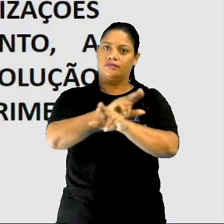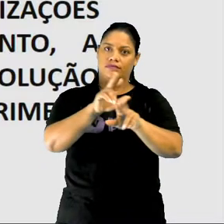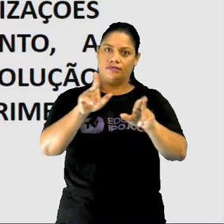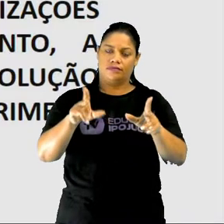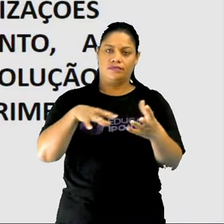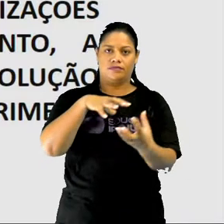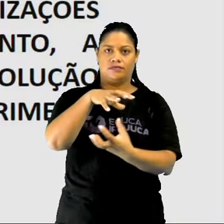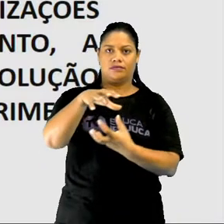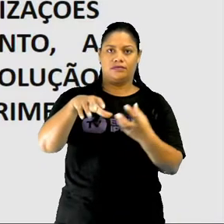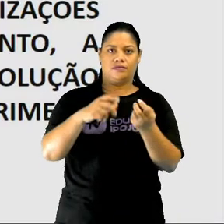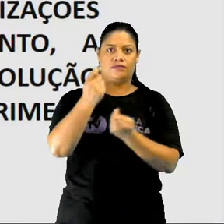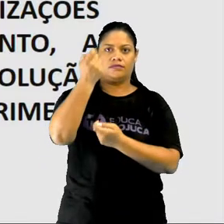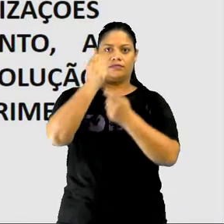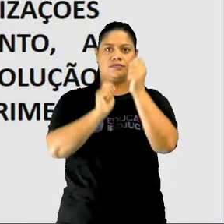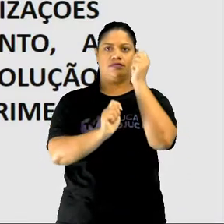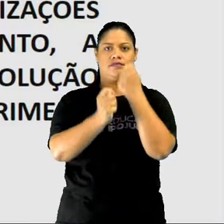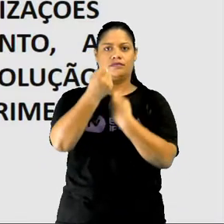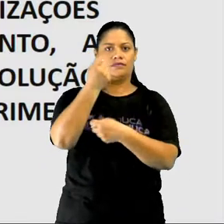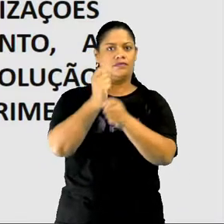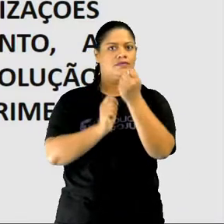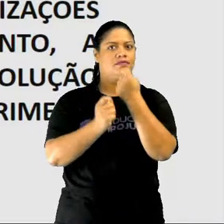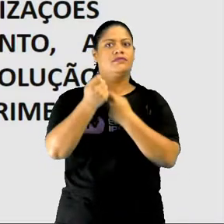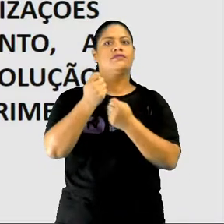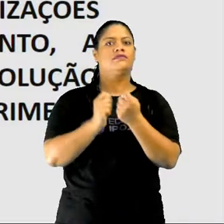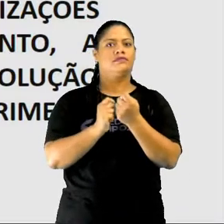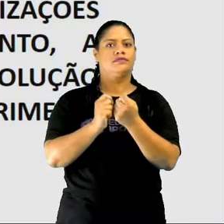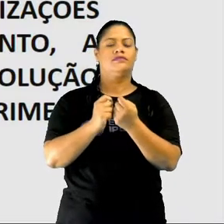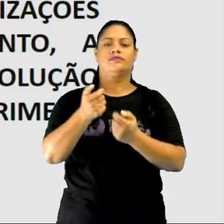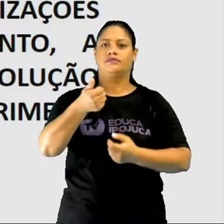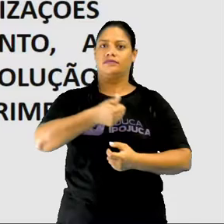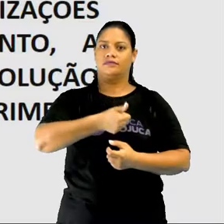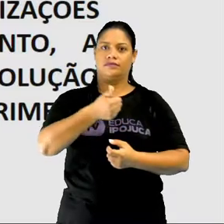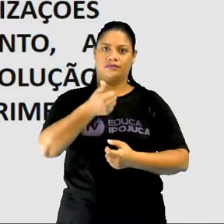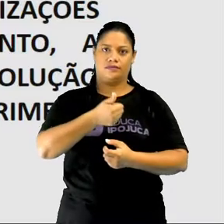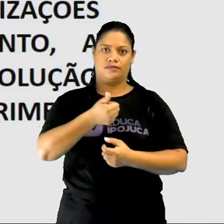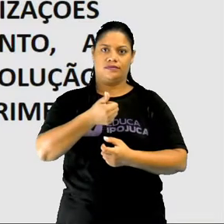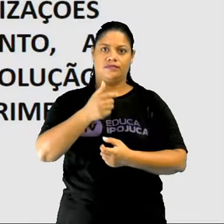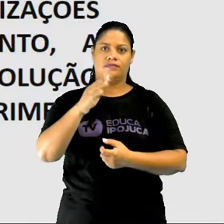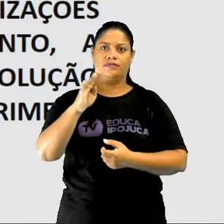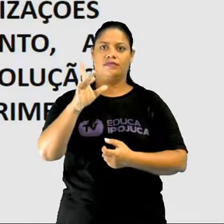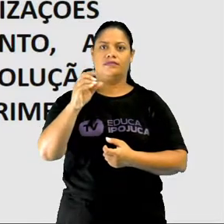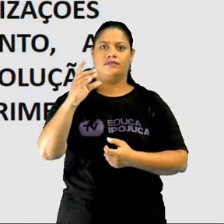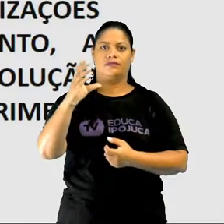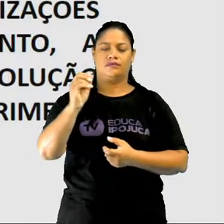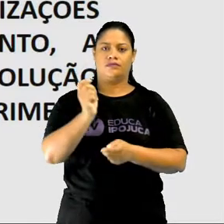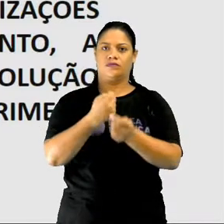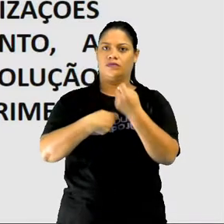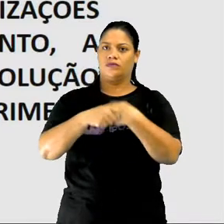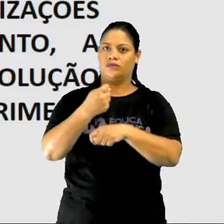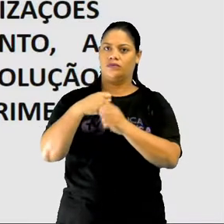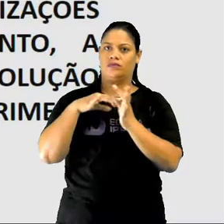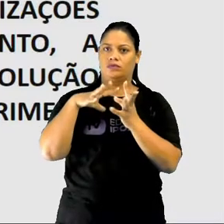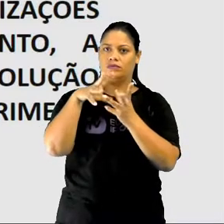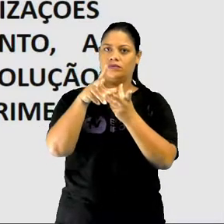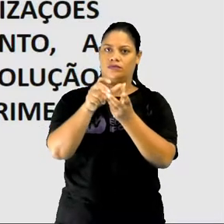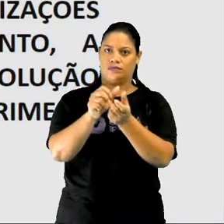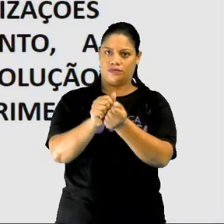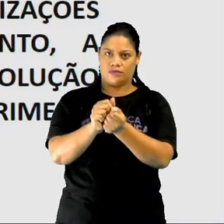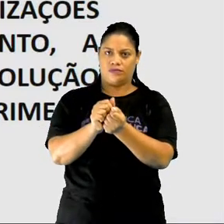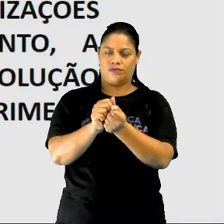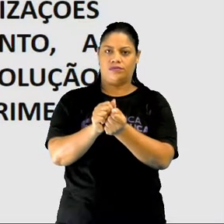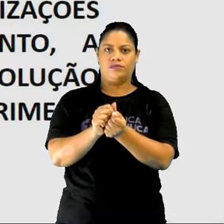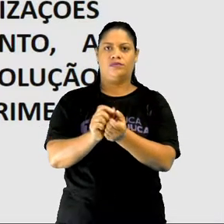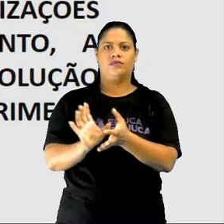industrial e o surgimento do primeiro bloco econômico do mundo, que é a União